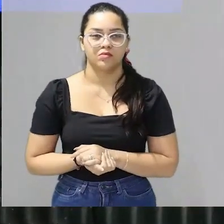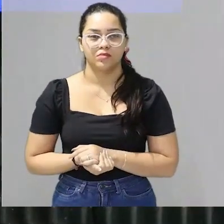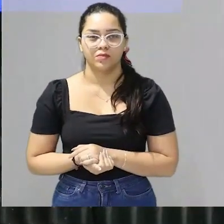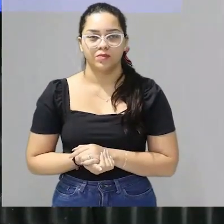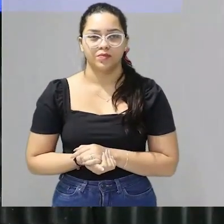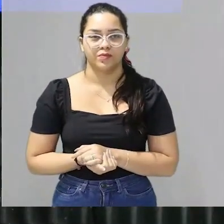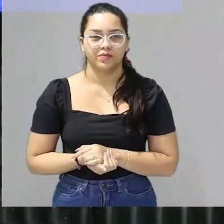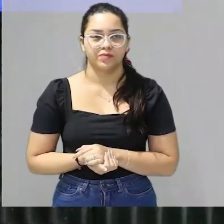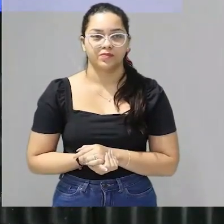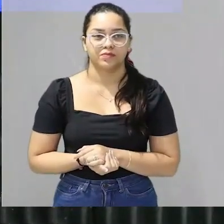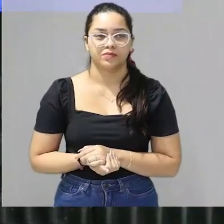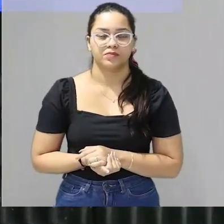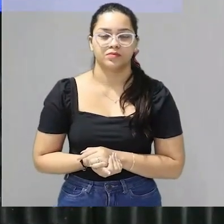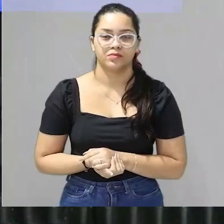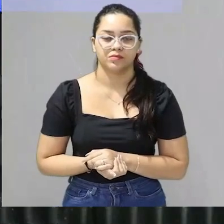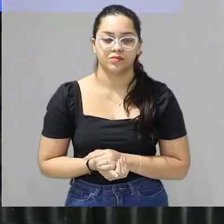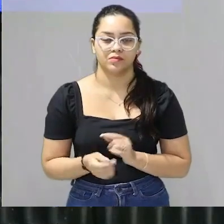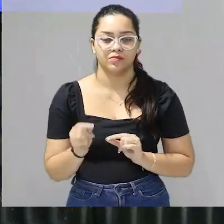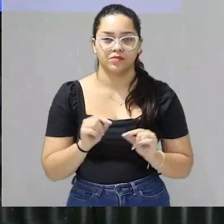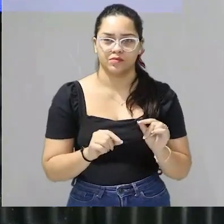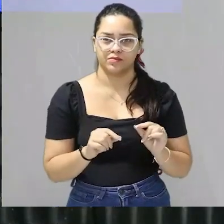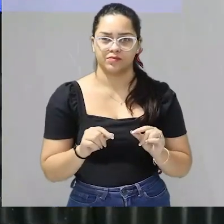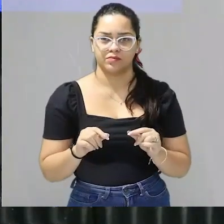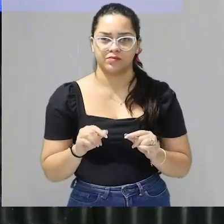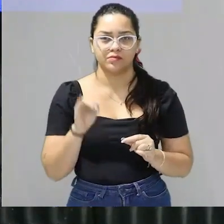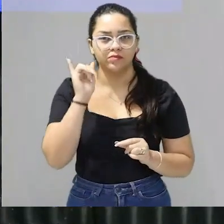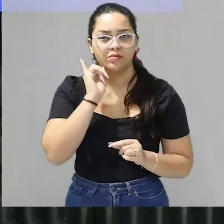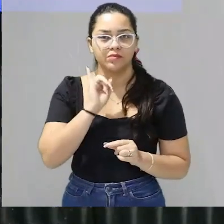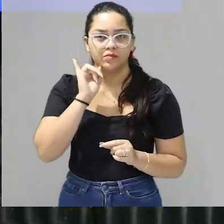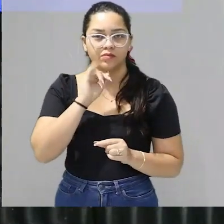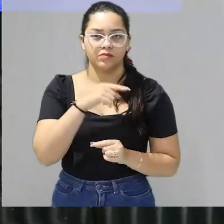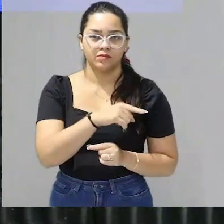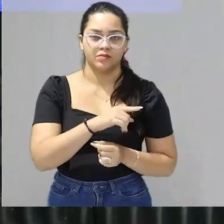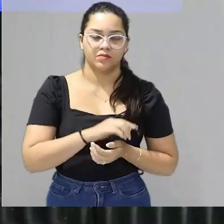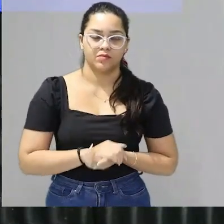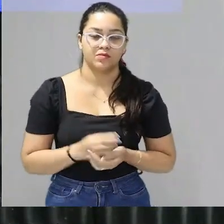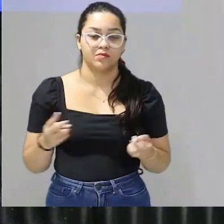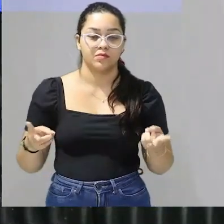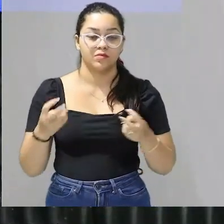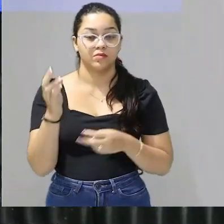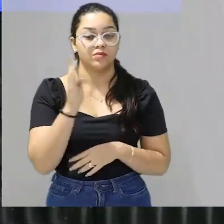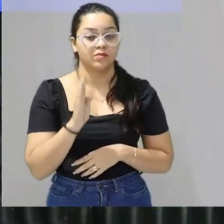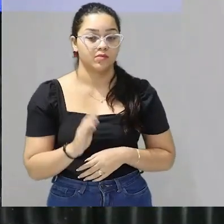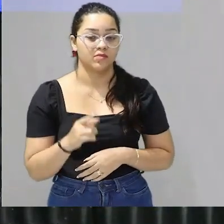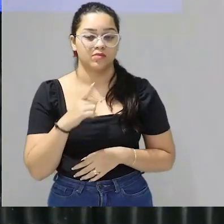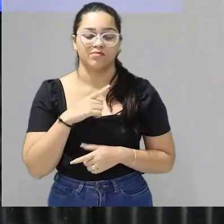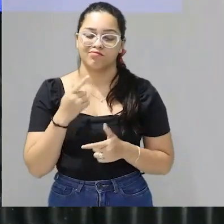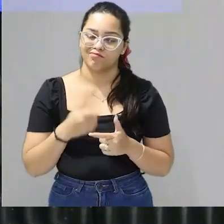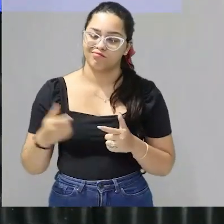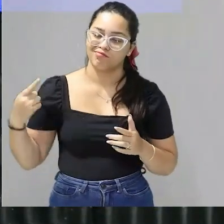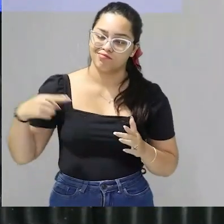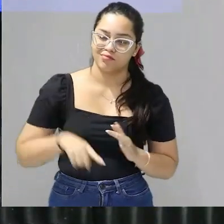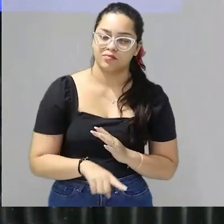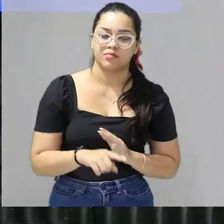vamos lá uma tese bem genérica aqui vamos ver um exemplo percebemos que o Brasil vem passando por problemas graves